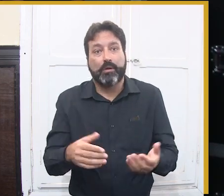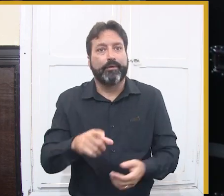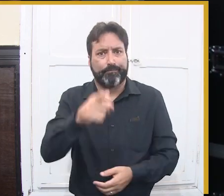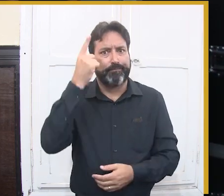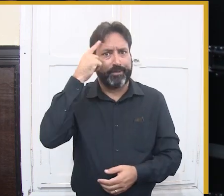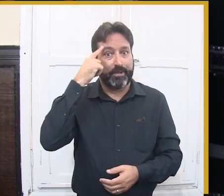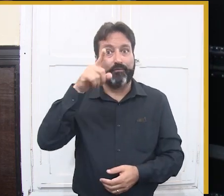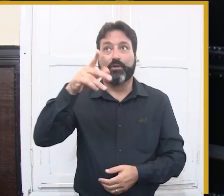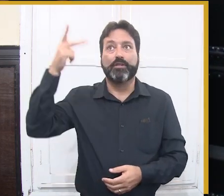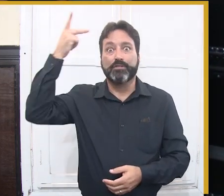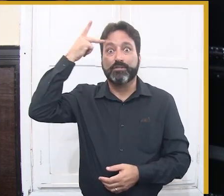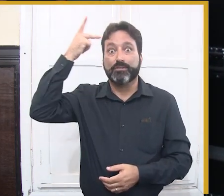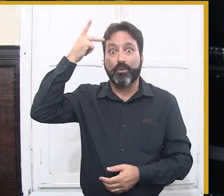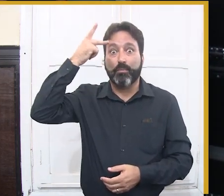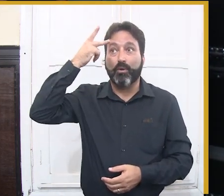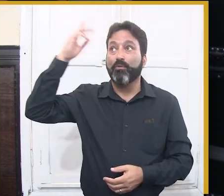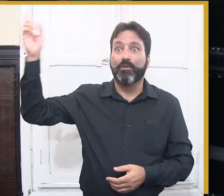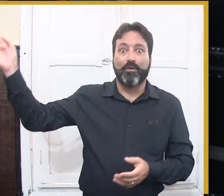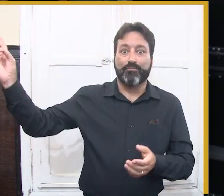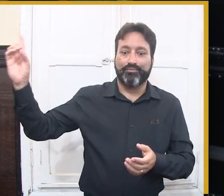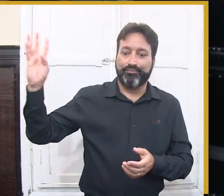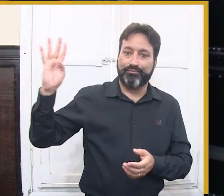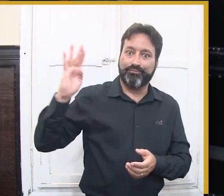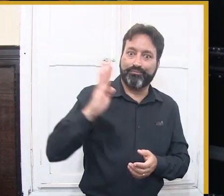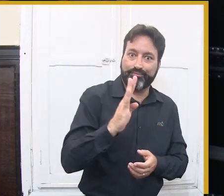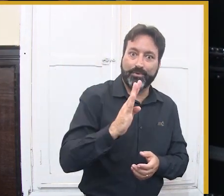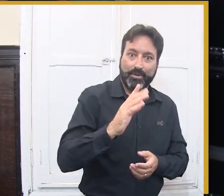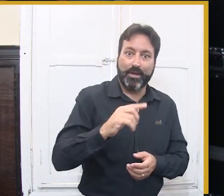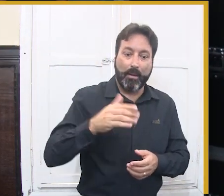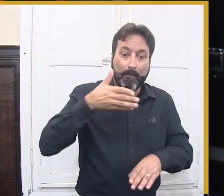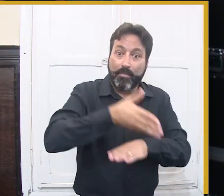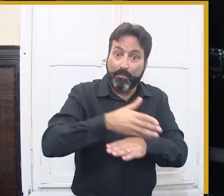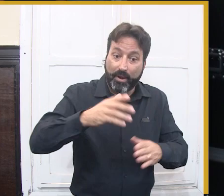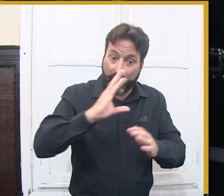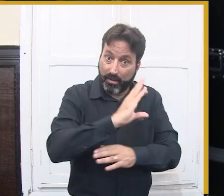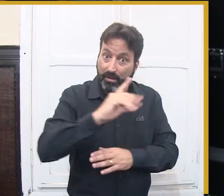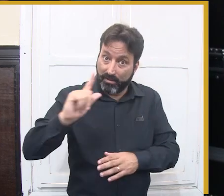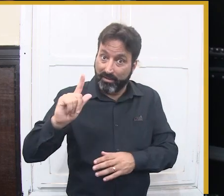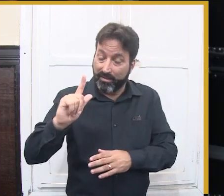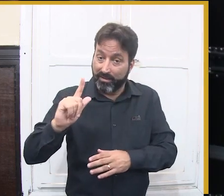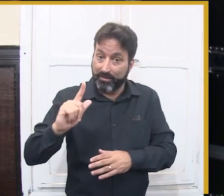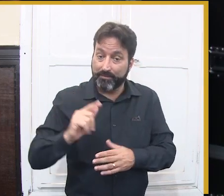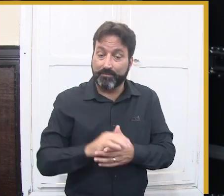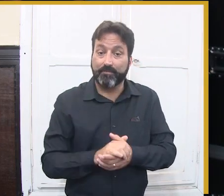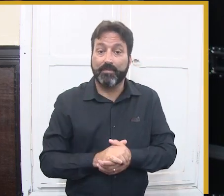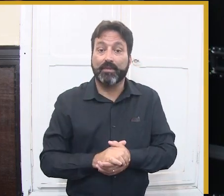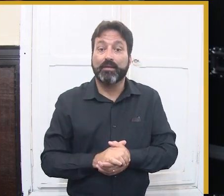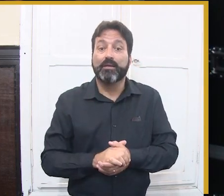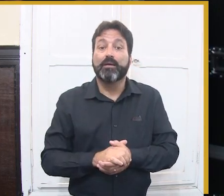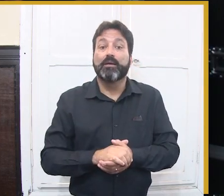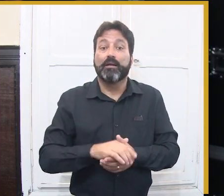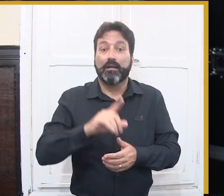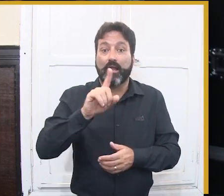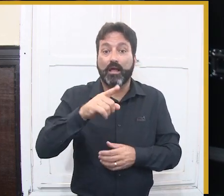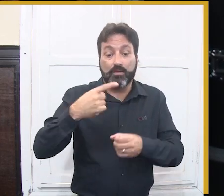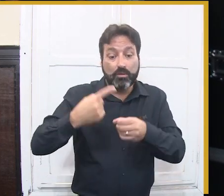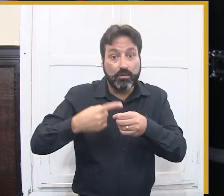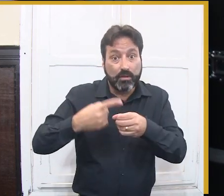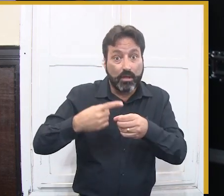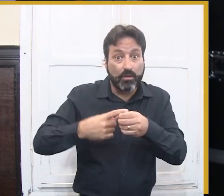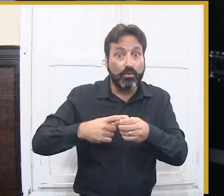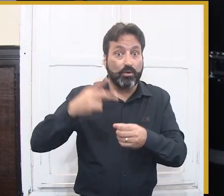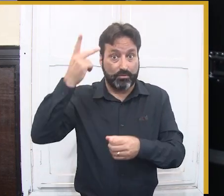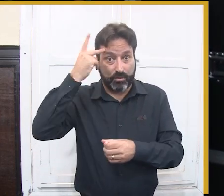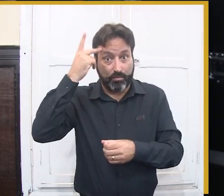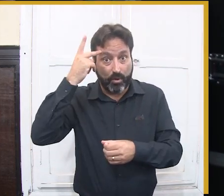que eles chegam no Parque do Povo, ou eles são submetidos a enfrentar uma fila quilométrica. Imagina você vir de São Paulo, que é o